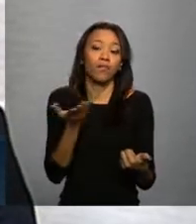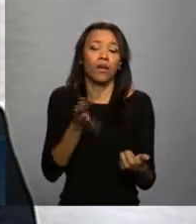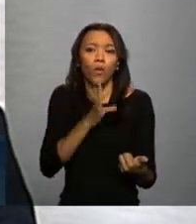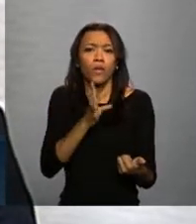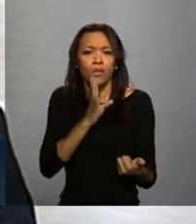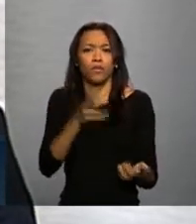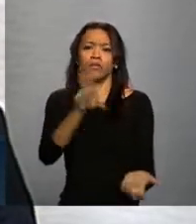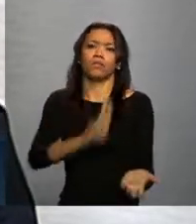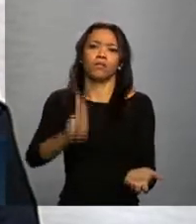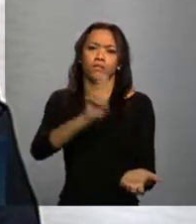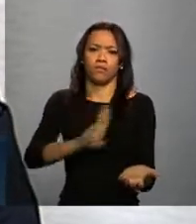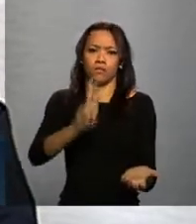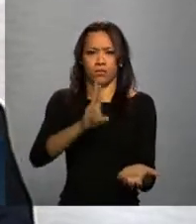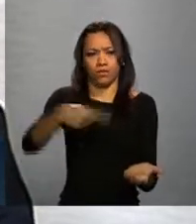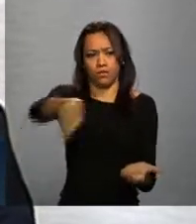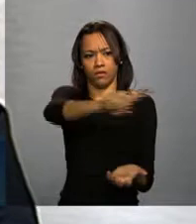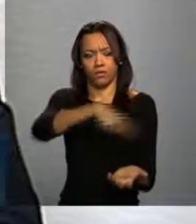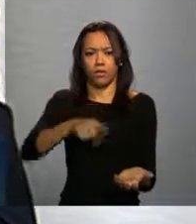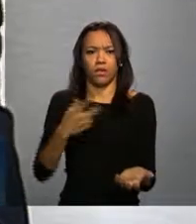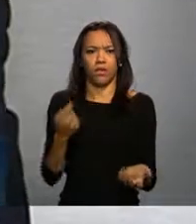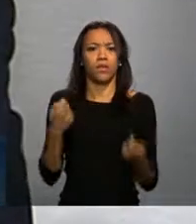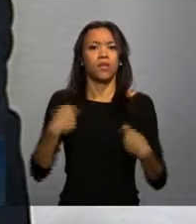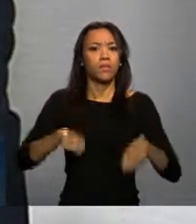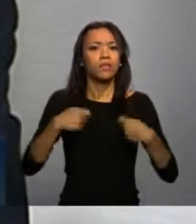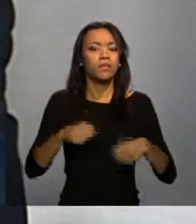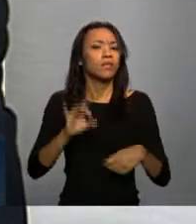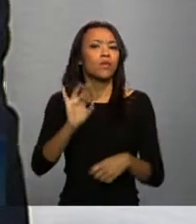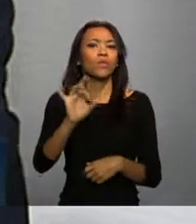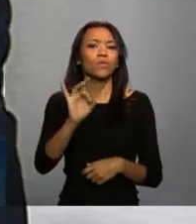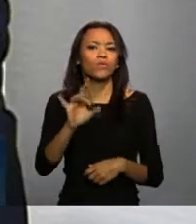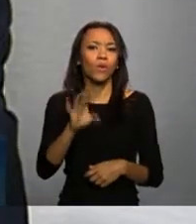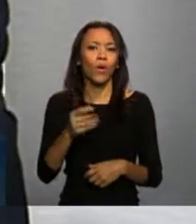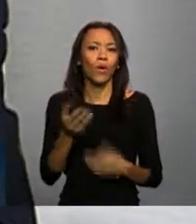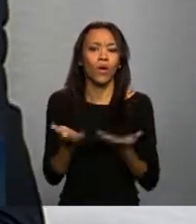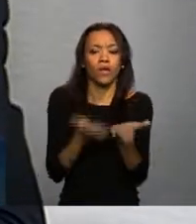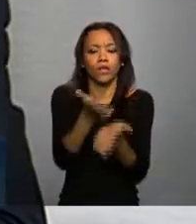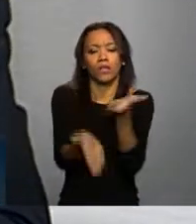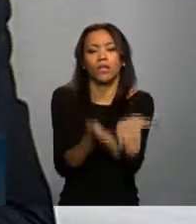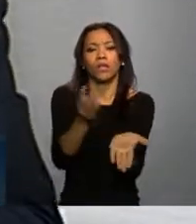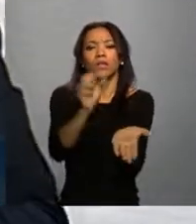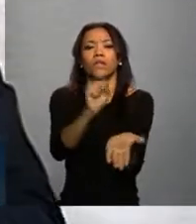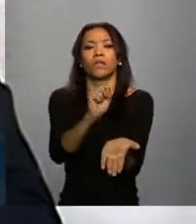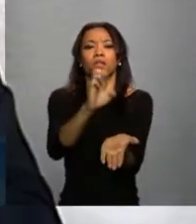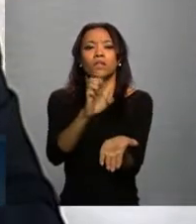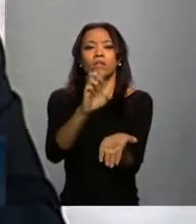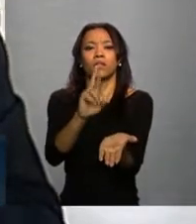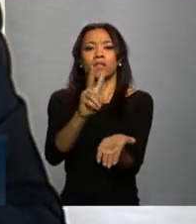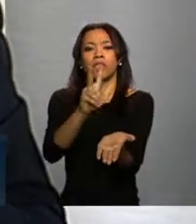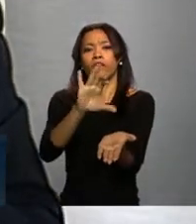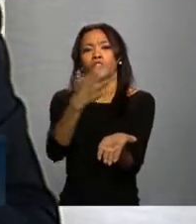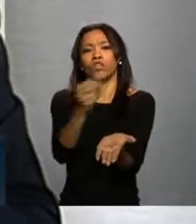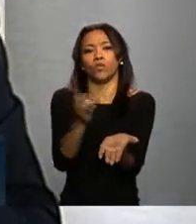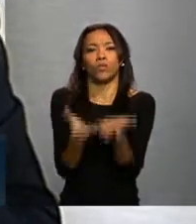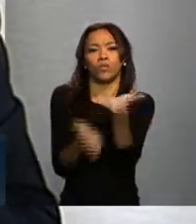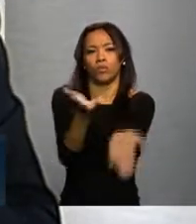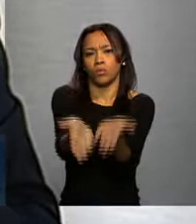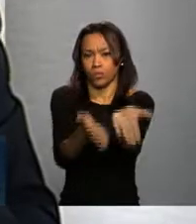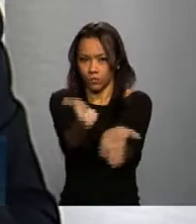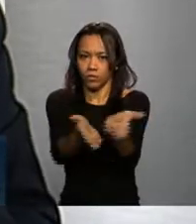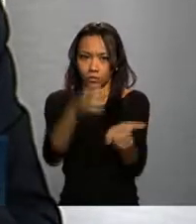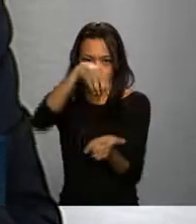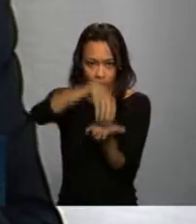nossa hemo-rede. Que ela consiga ter esse papel não apenas de prestação de serviço, porque vocês também têm essa característica,